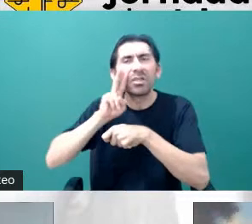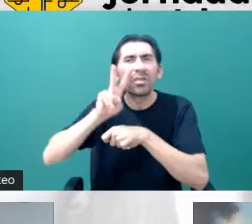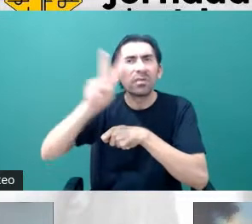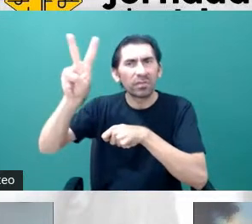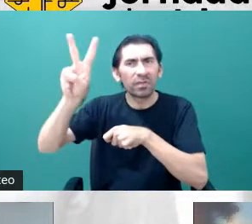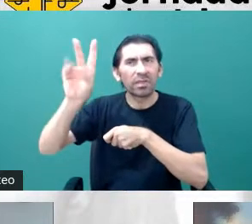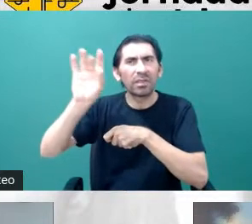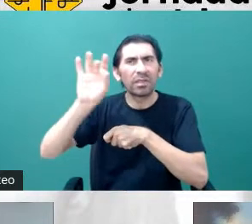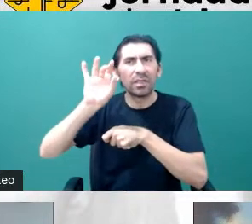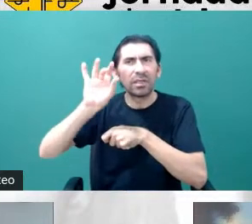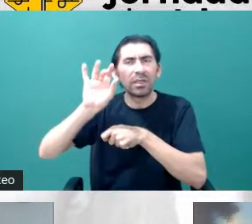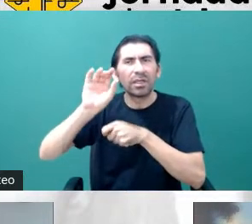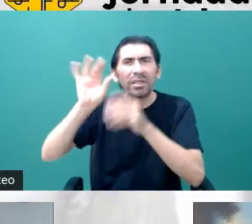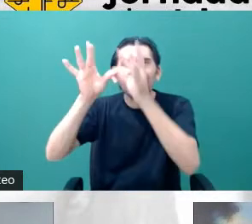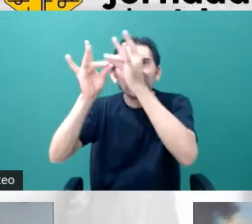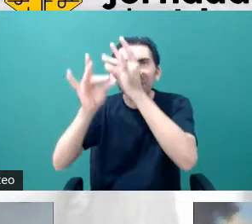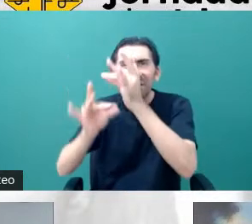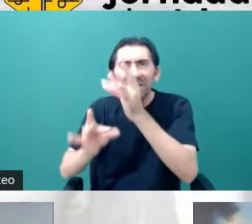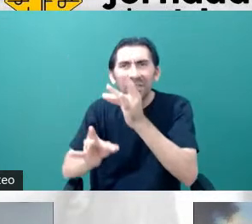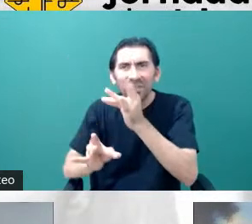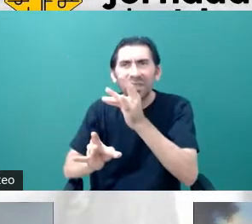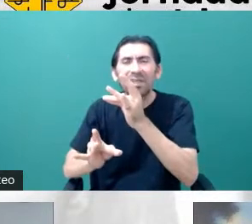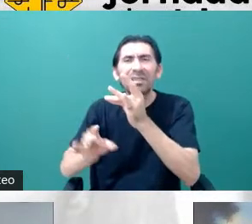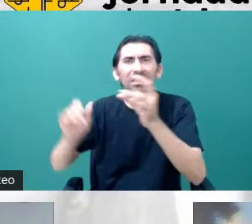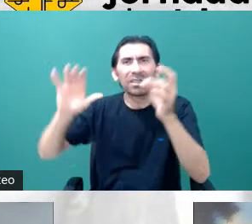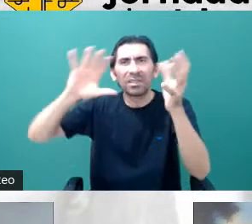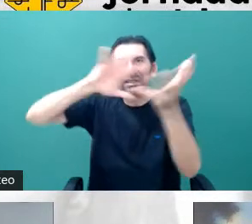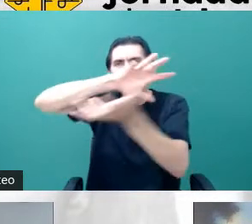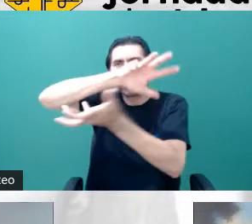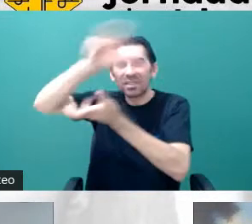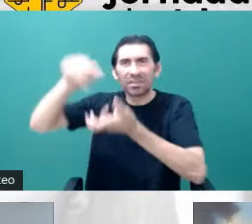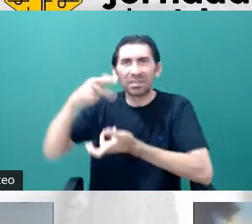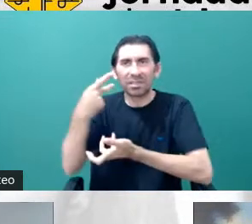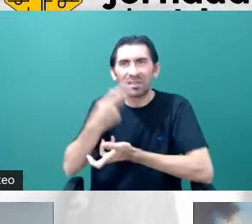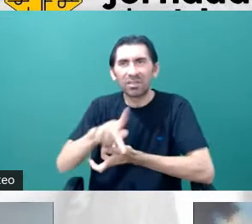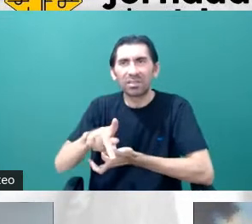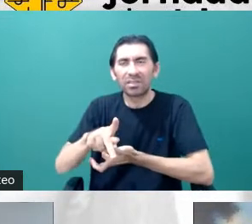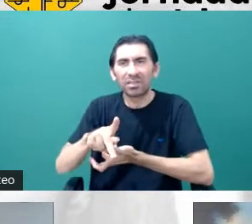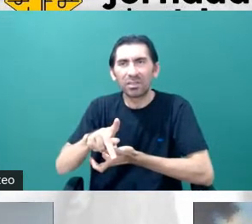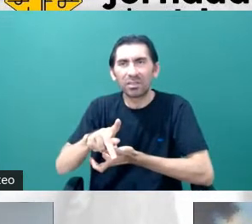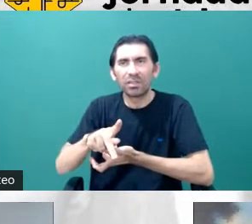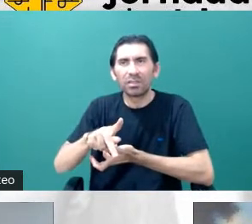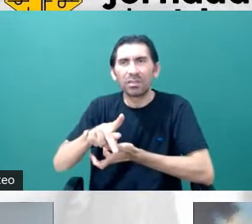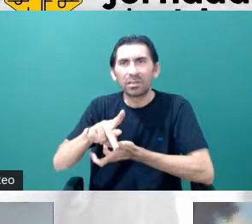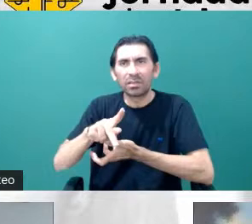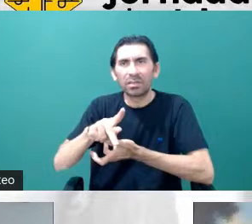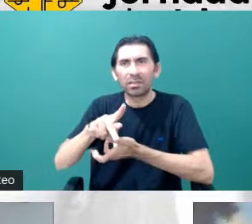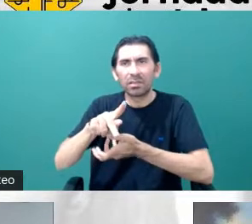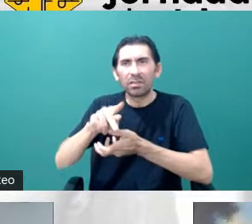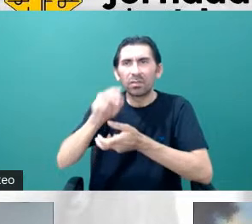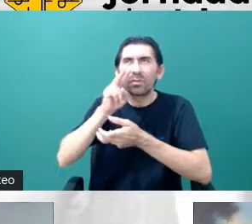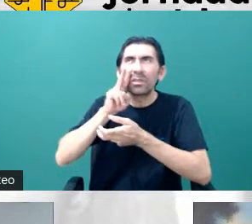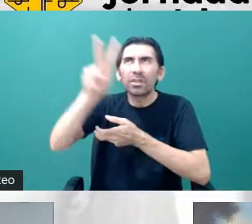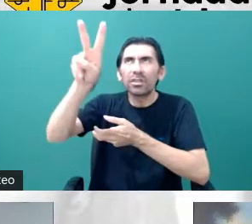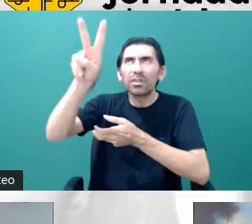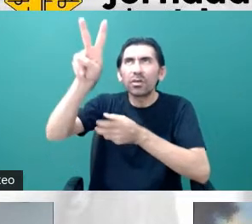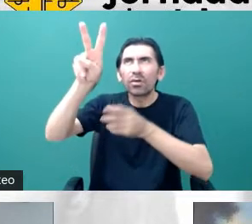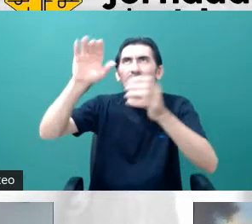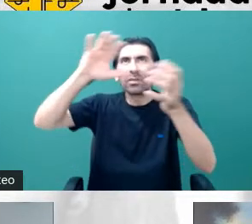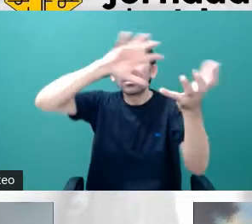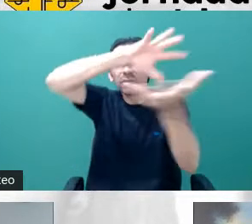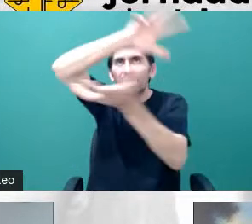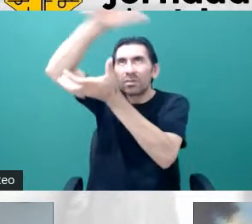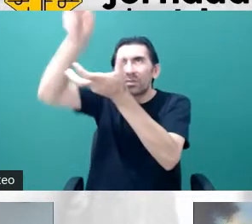com muito detalhe, o centro da nossa galáxia, quando nós estamos no disco da galáxia, quando a gente olha para o centro da nossa galáxia,